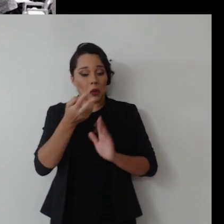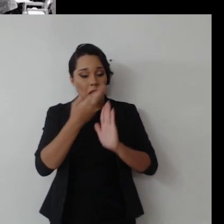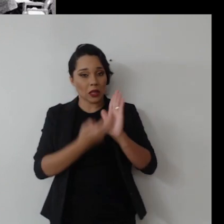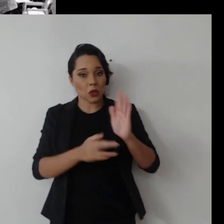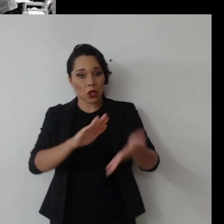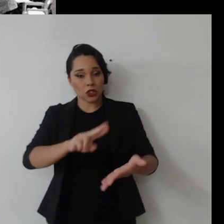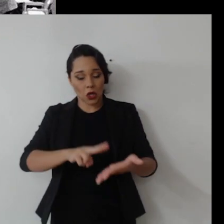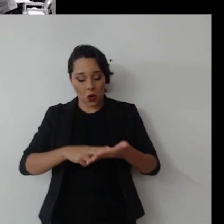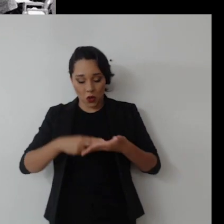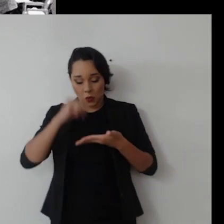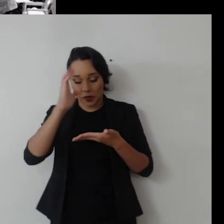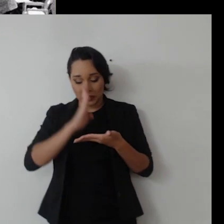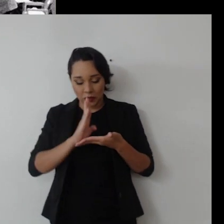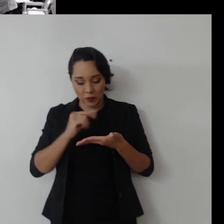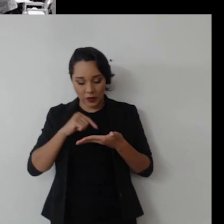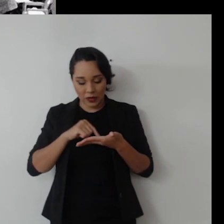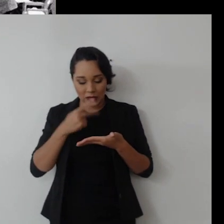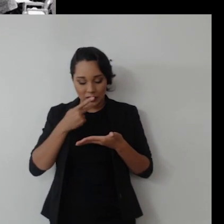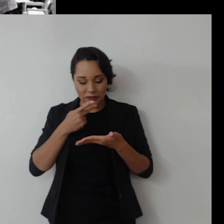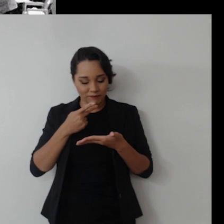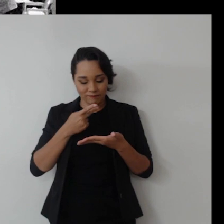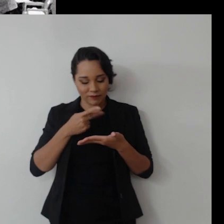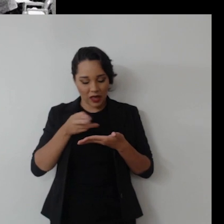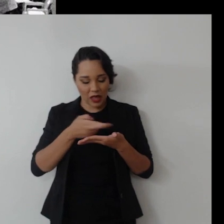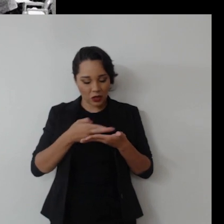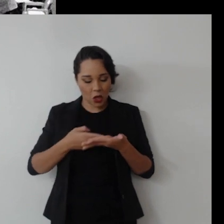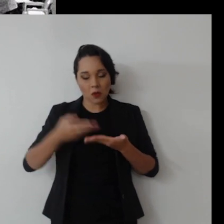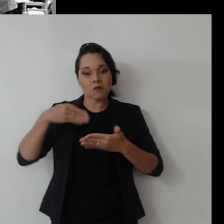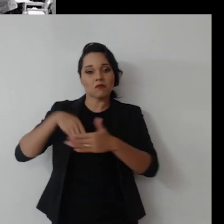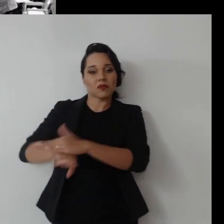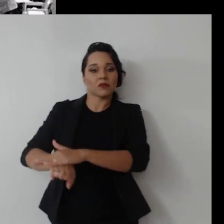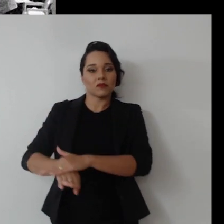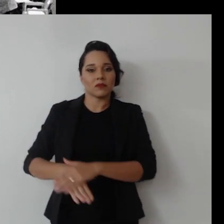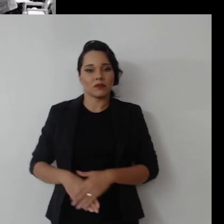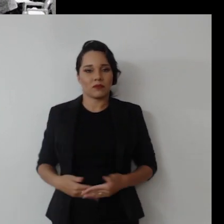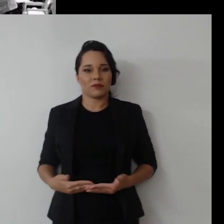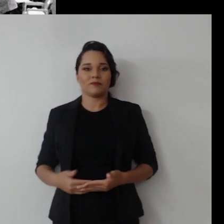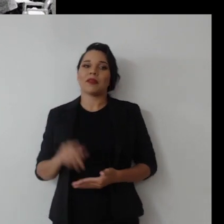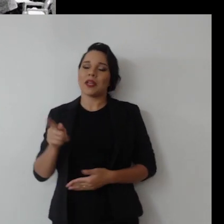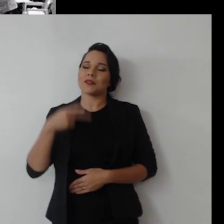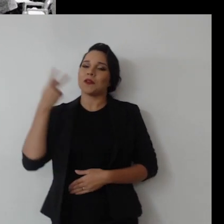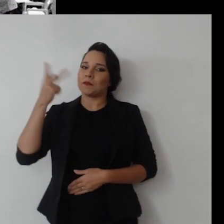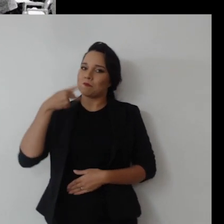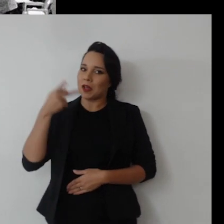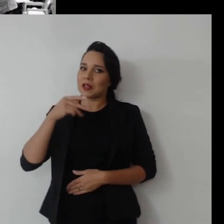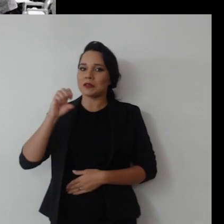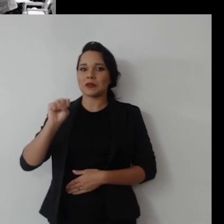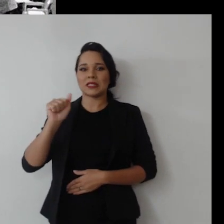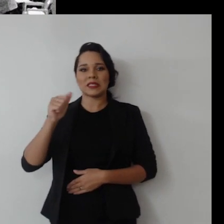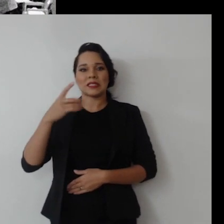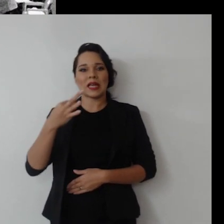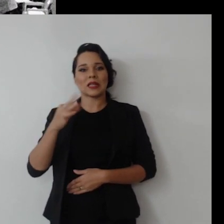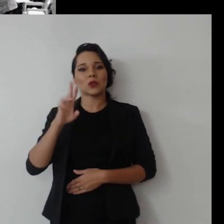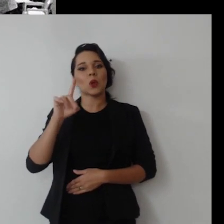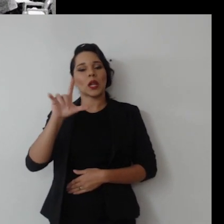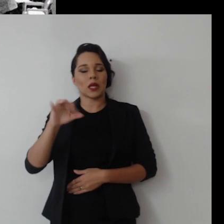chegou esse relatório do Brasil no Banco de Desenvolvimento, eles engavetaram. Essas foram as palavras do Saturnino Braga no debate.